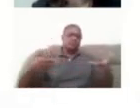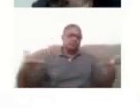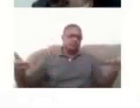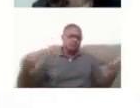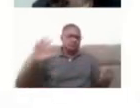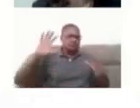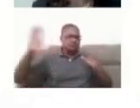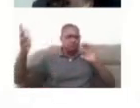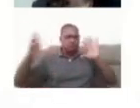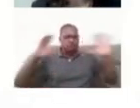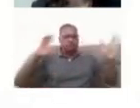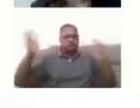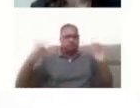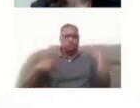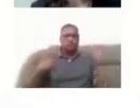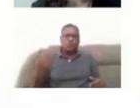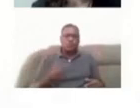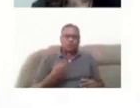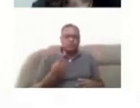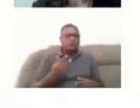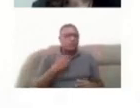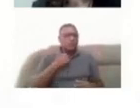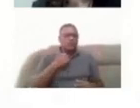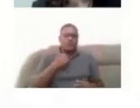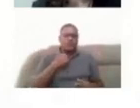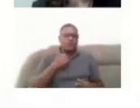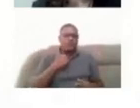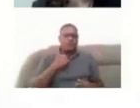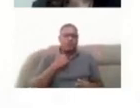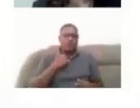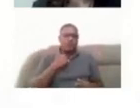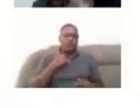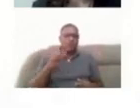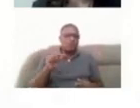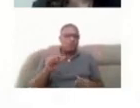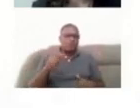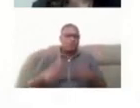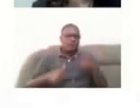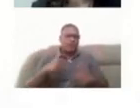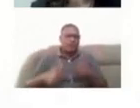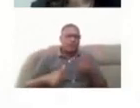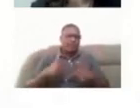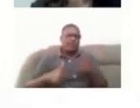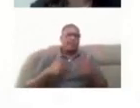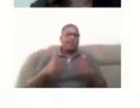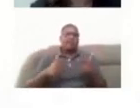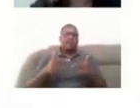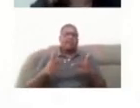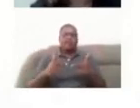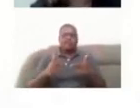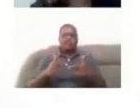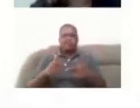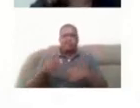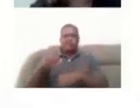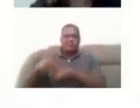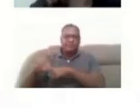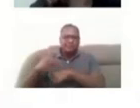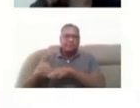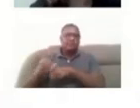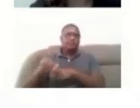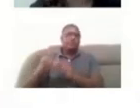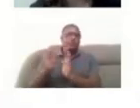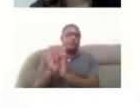né, conosco, e não dá para a gente trabalhar, né, colocar todo o conteúdo de antes